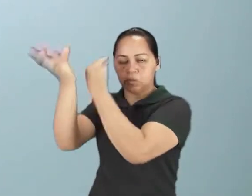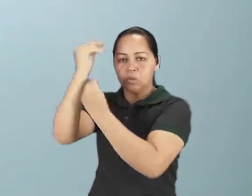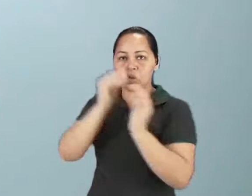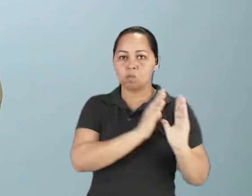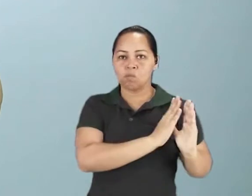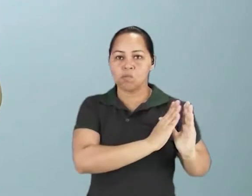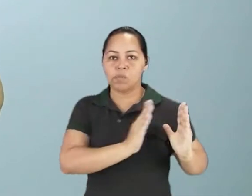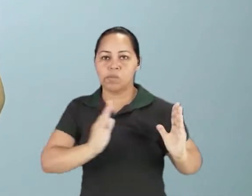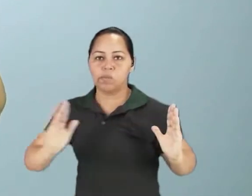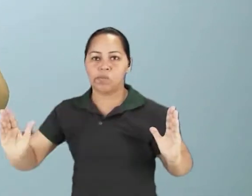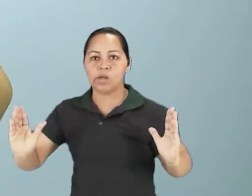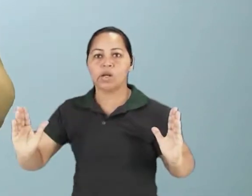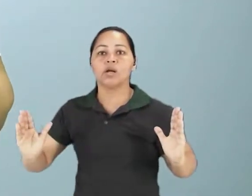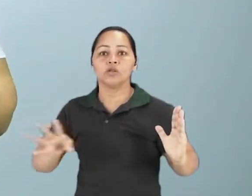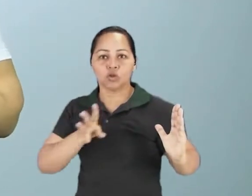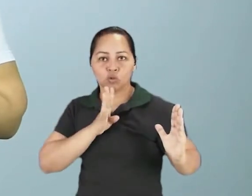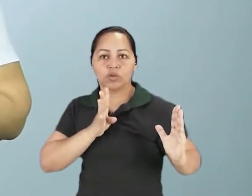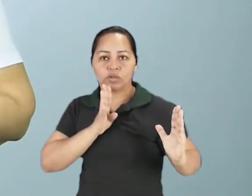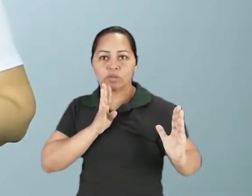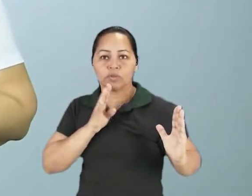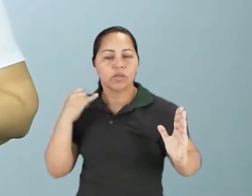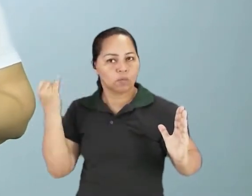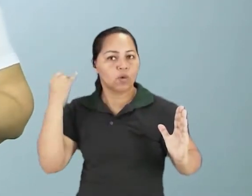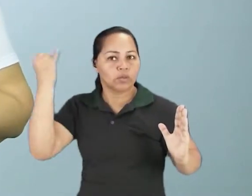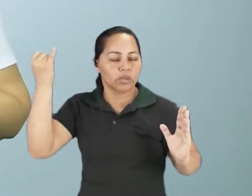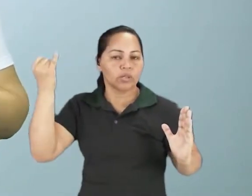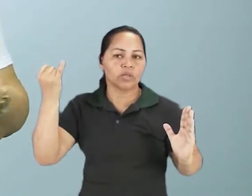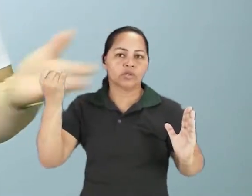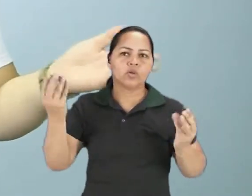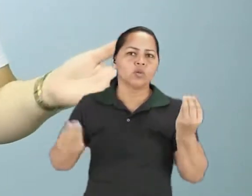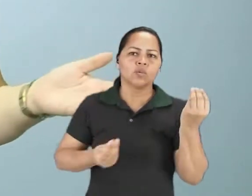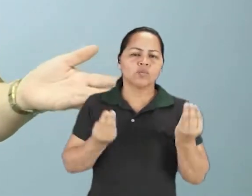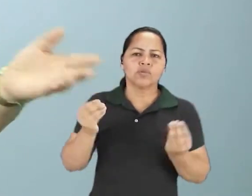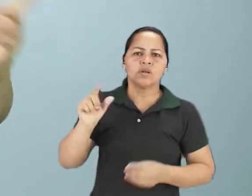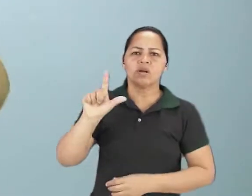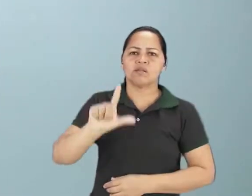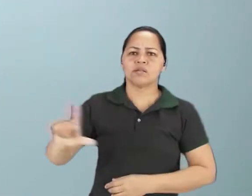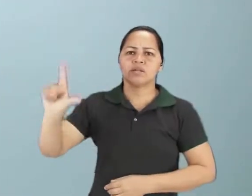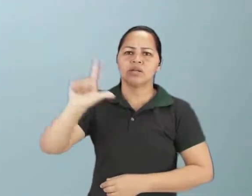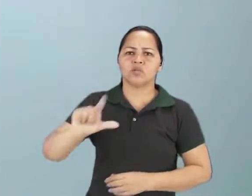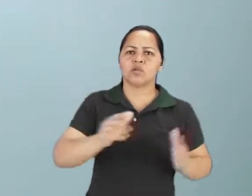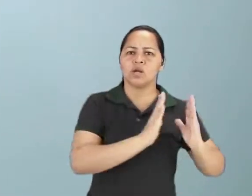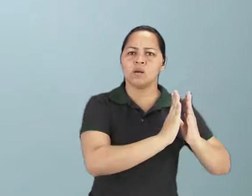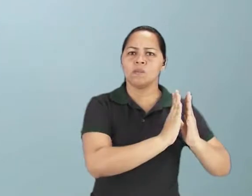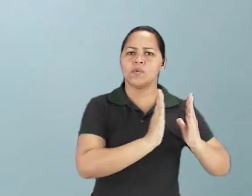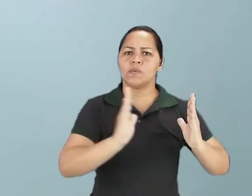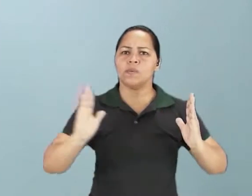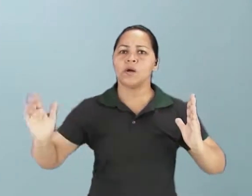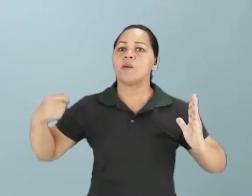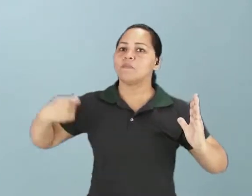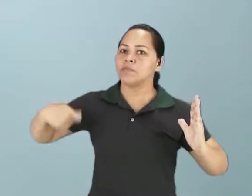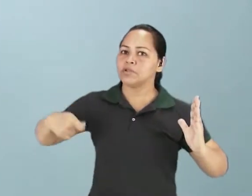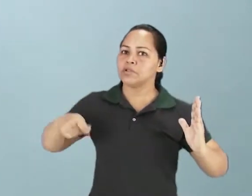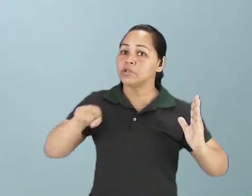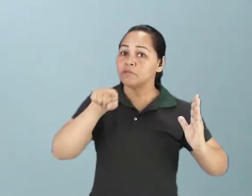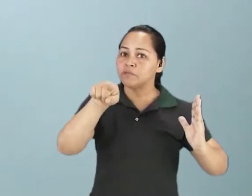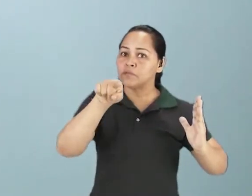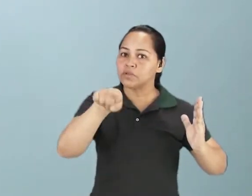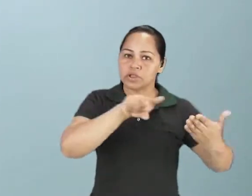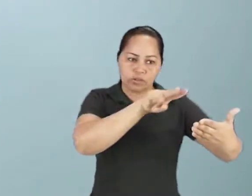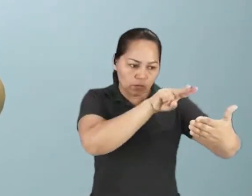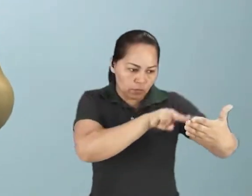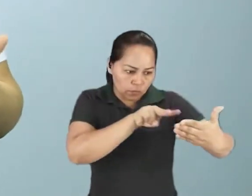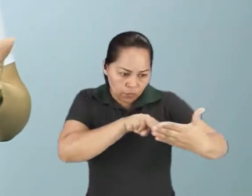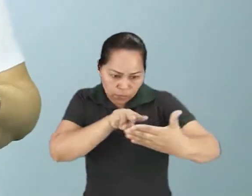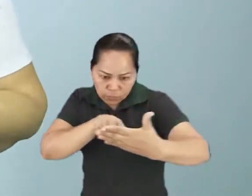maior, tá bom? Então vamos lá. Quais são essas literaturas clássicas que você não pode deixar de ler, ou pelo menos